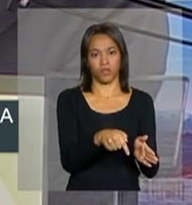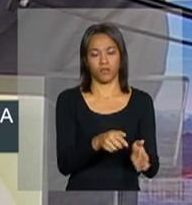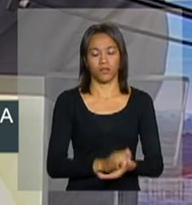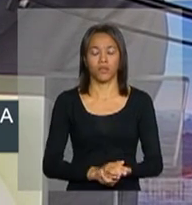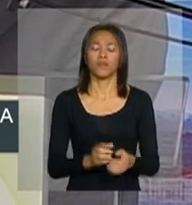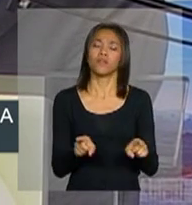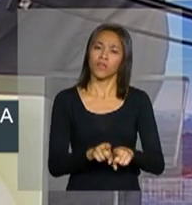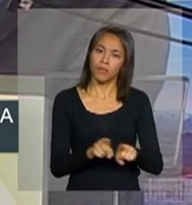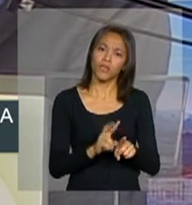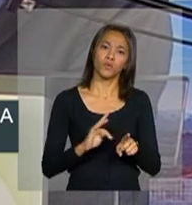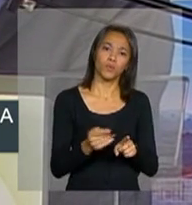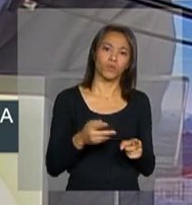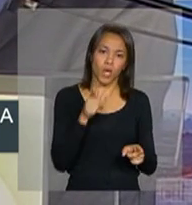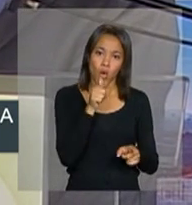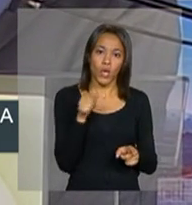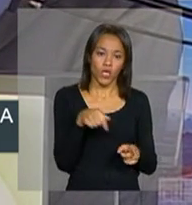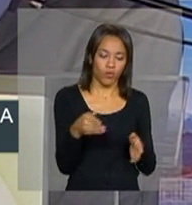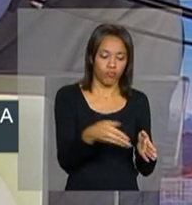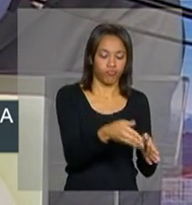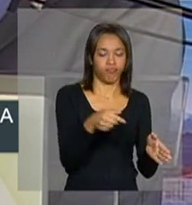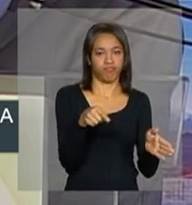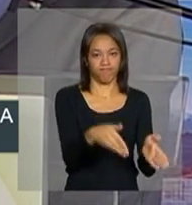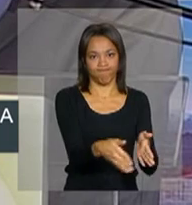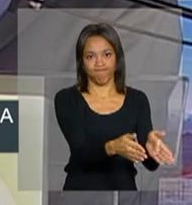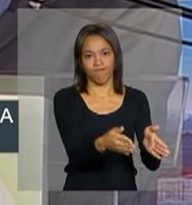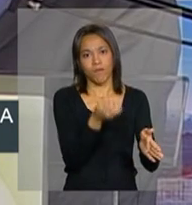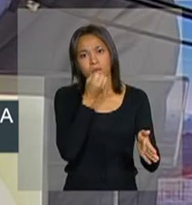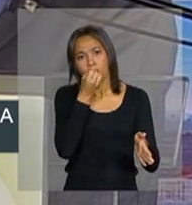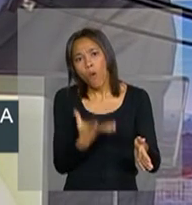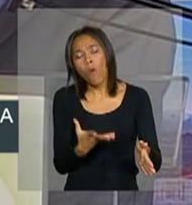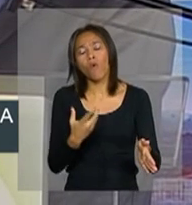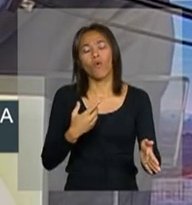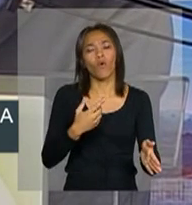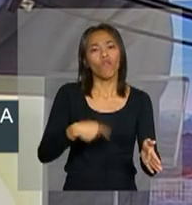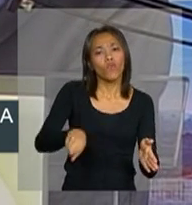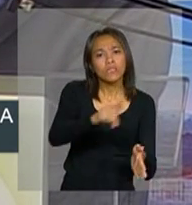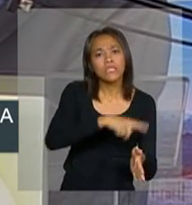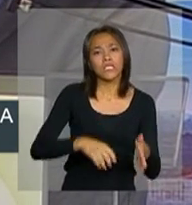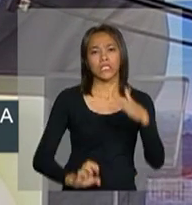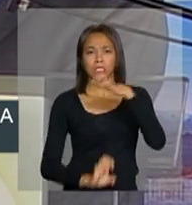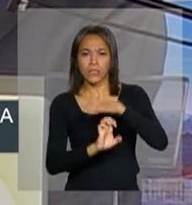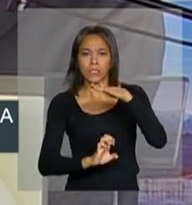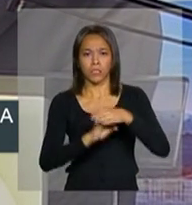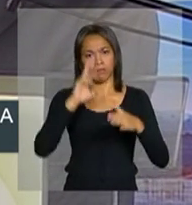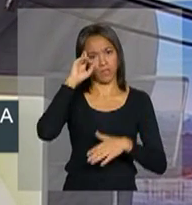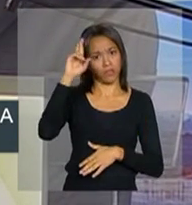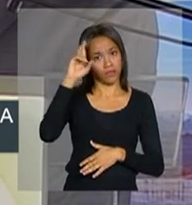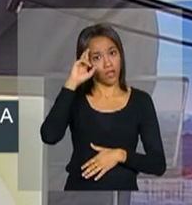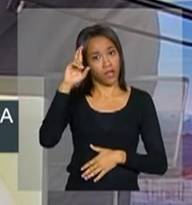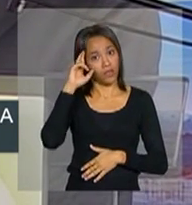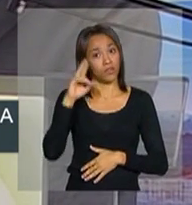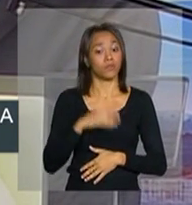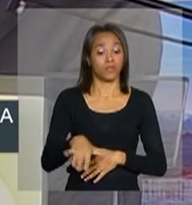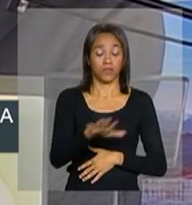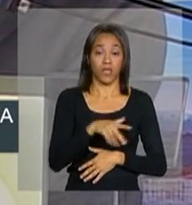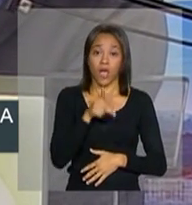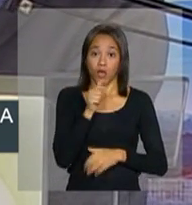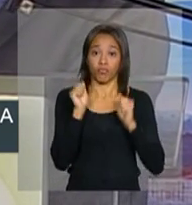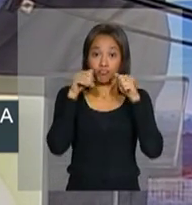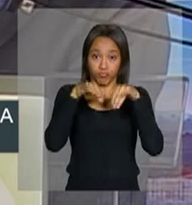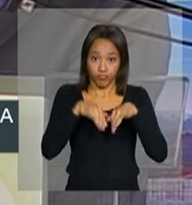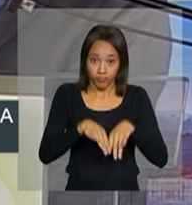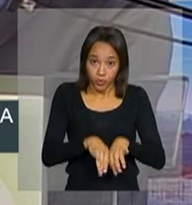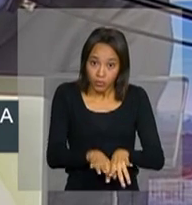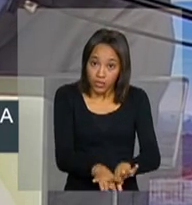no Rio Tocantins. É muito bom, senhores empresários da usina hidrelétrica Sérgio de